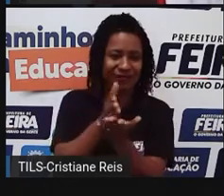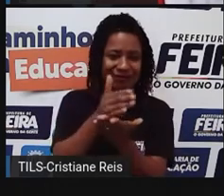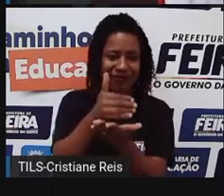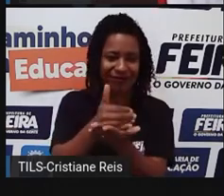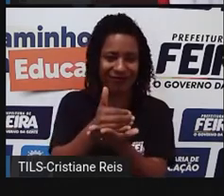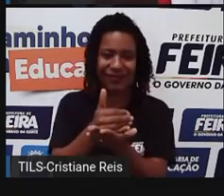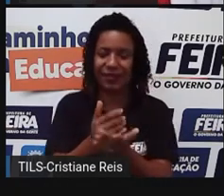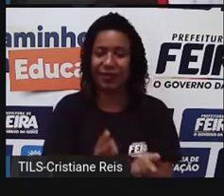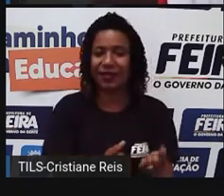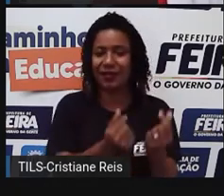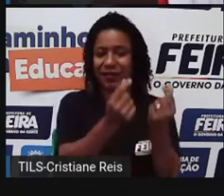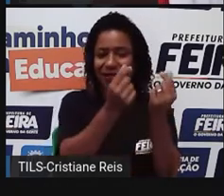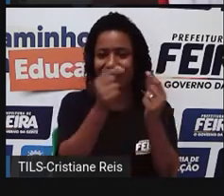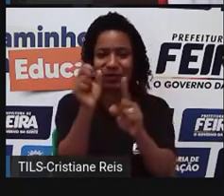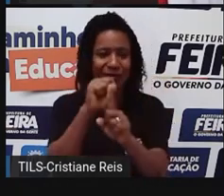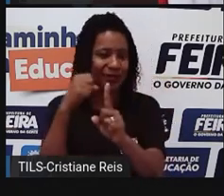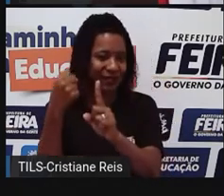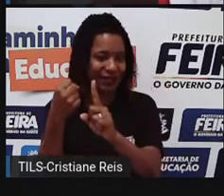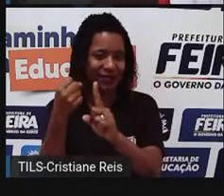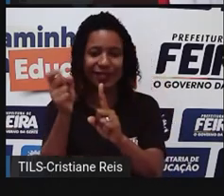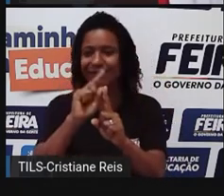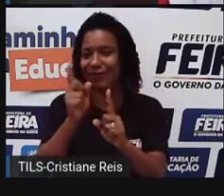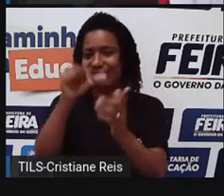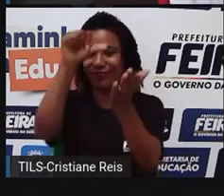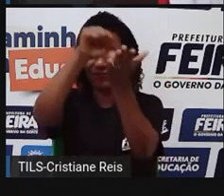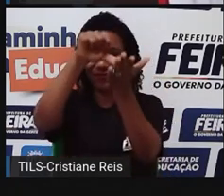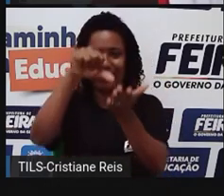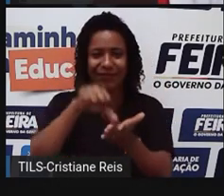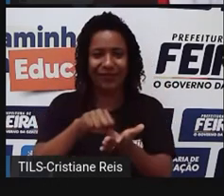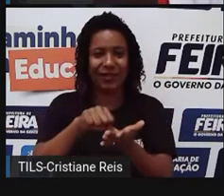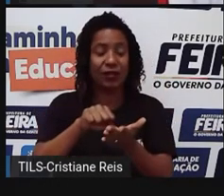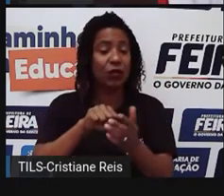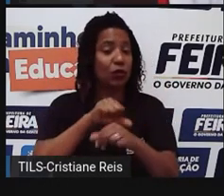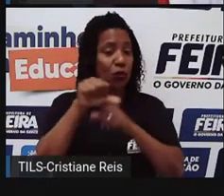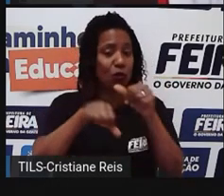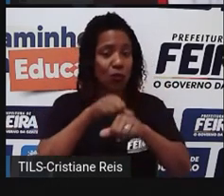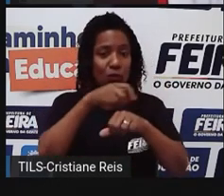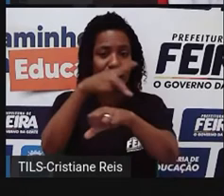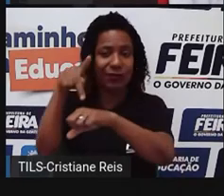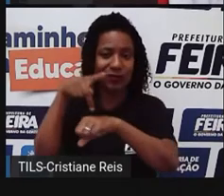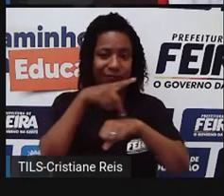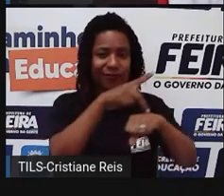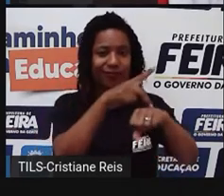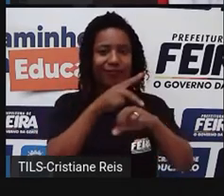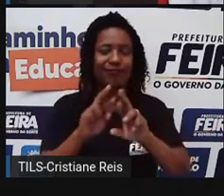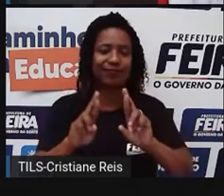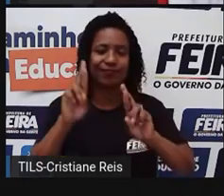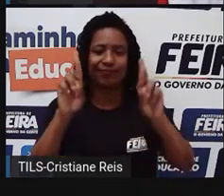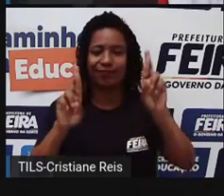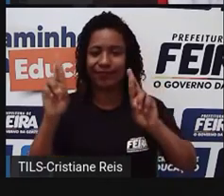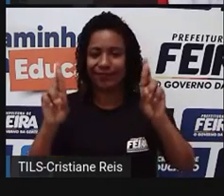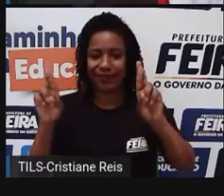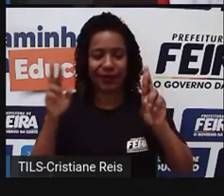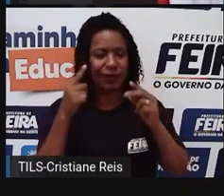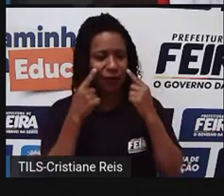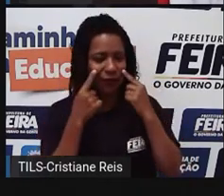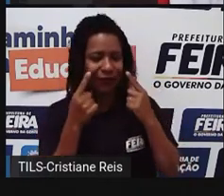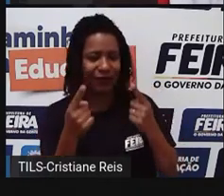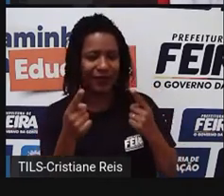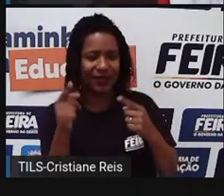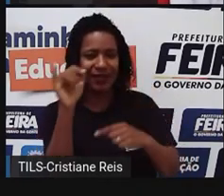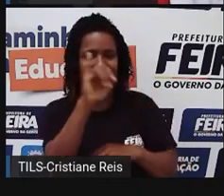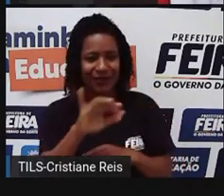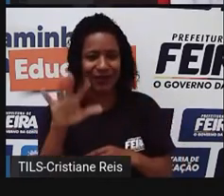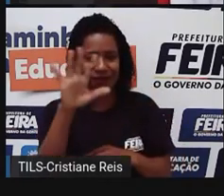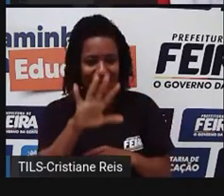capitalistas e socialistas aqui, só para vocês entenderem, nesse período, né, todo esse espaço aqui, verdinho, era